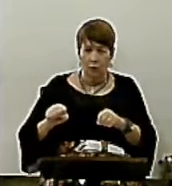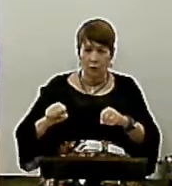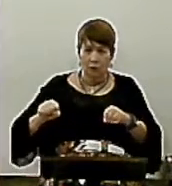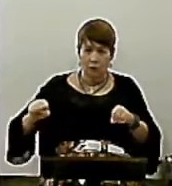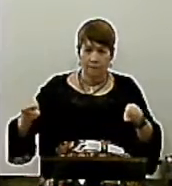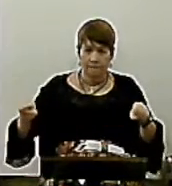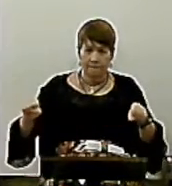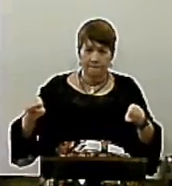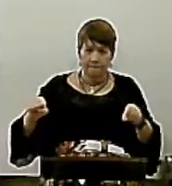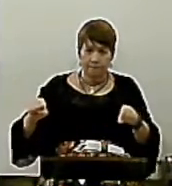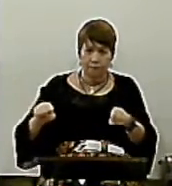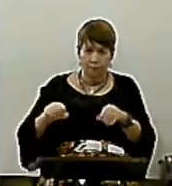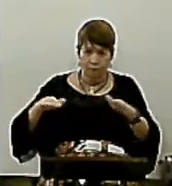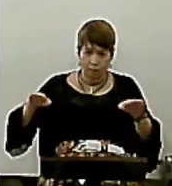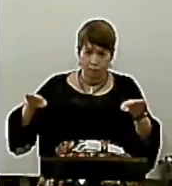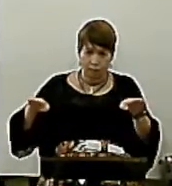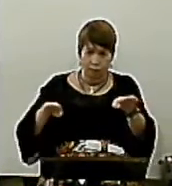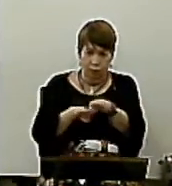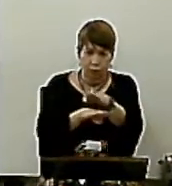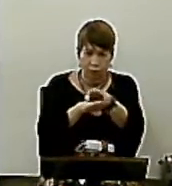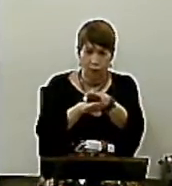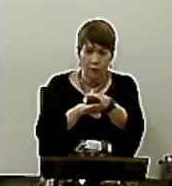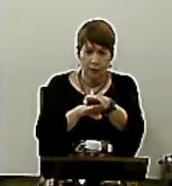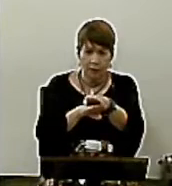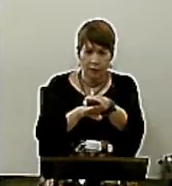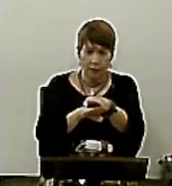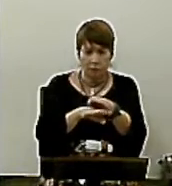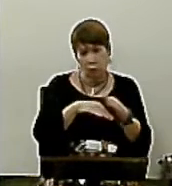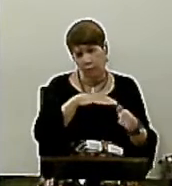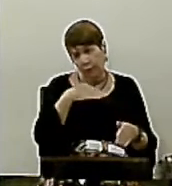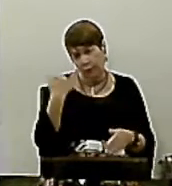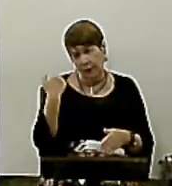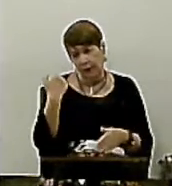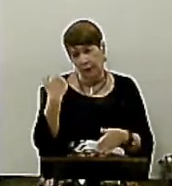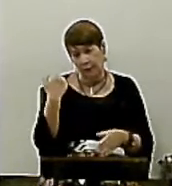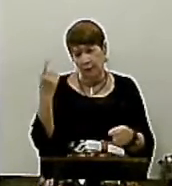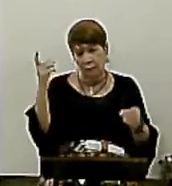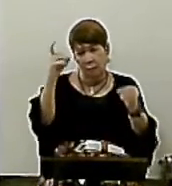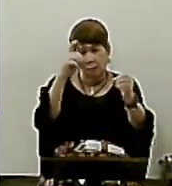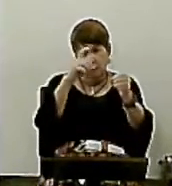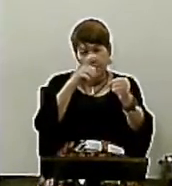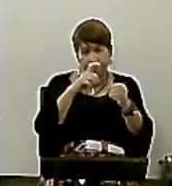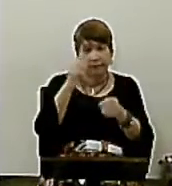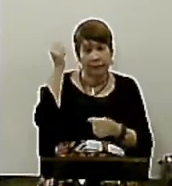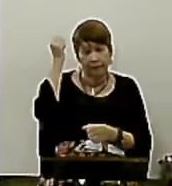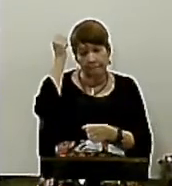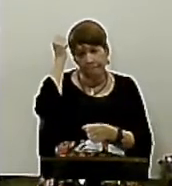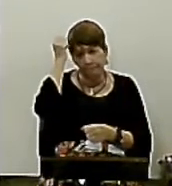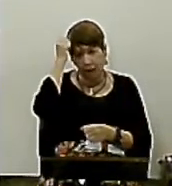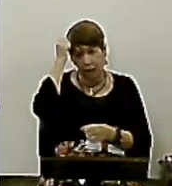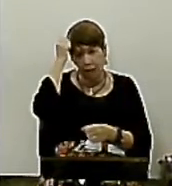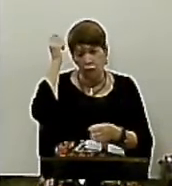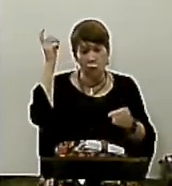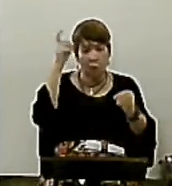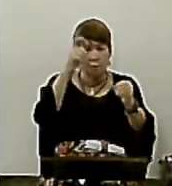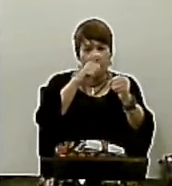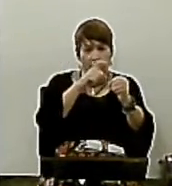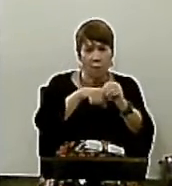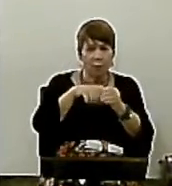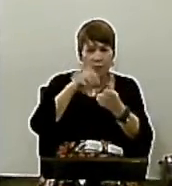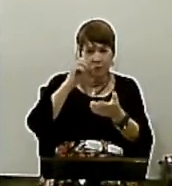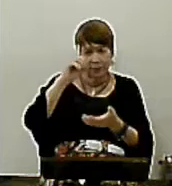Que pode lhe tirar a vida Elas têm medo E se voltam para Deus E se Mas sem